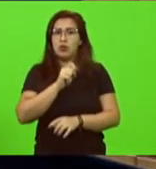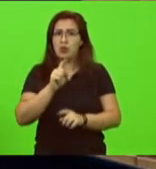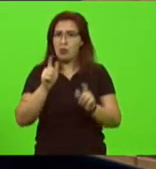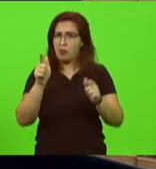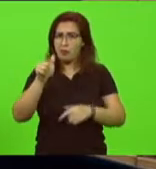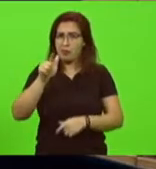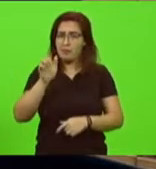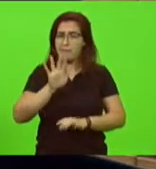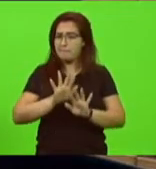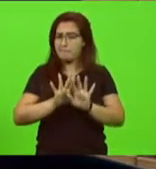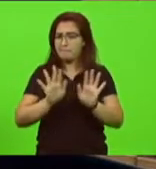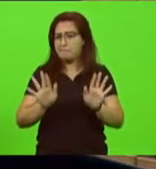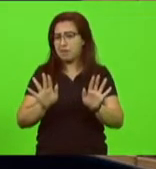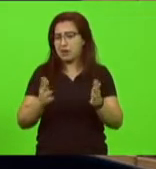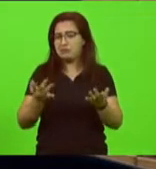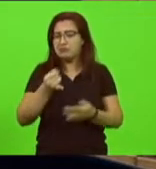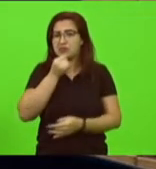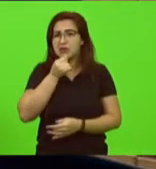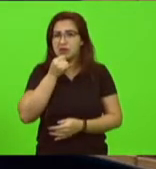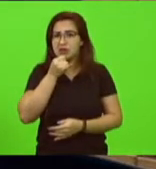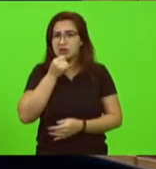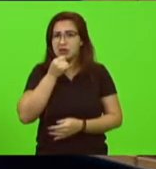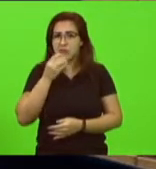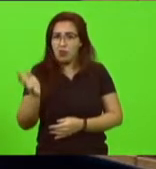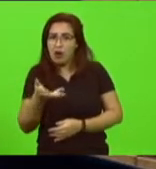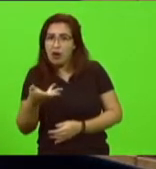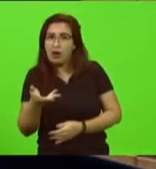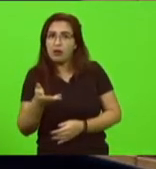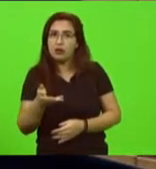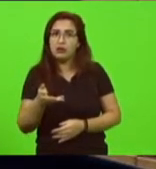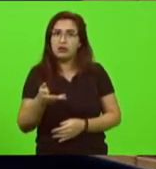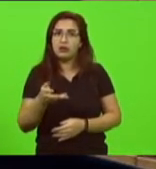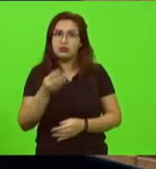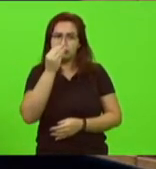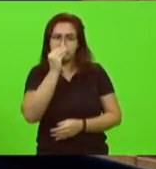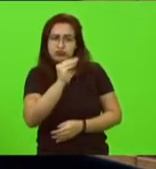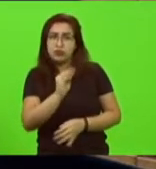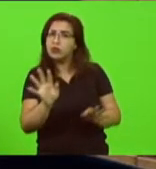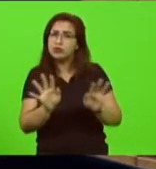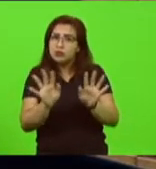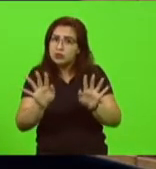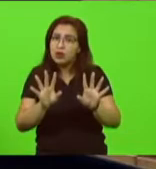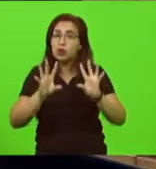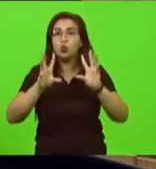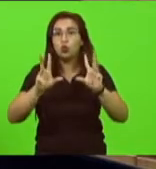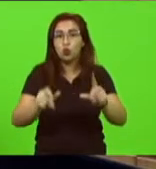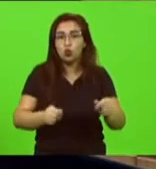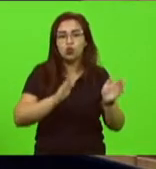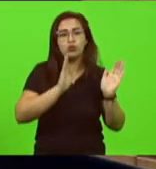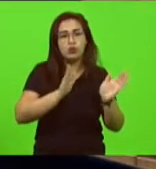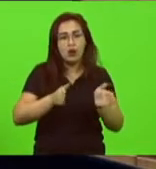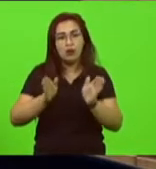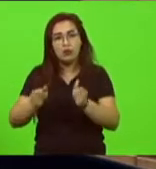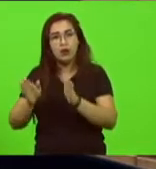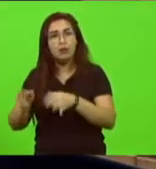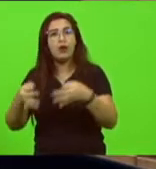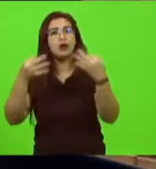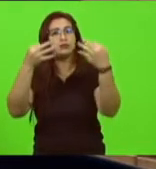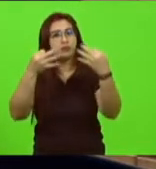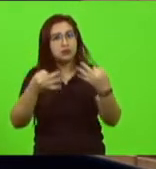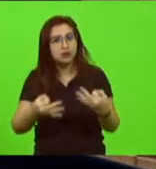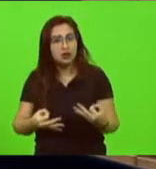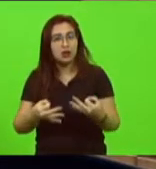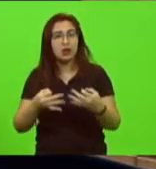etapas imunizantes foram aprovados pelos órgãos regulamentadores internacionais e pelo nosso